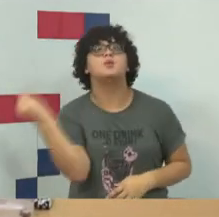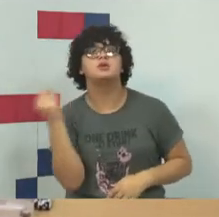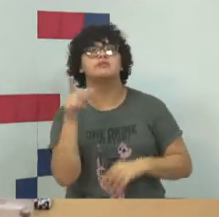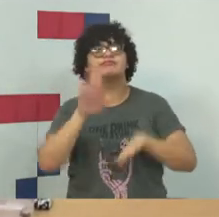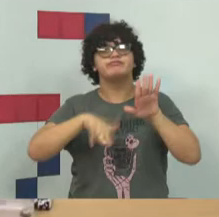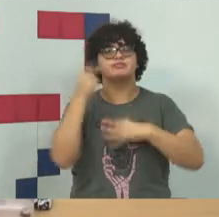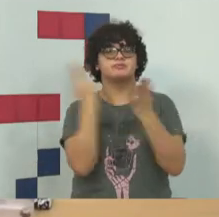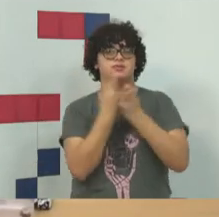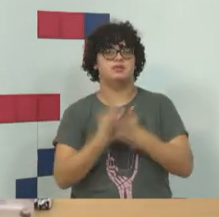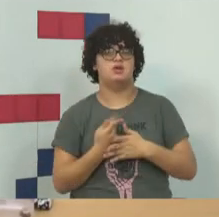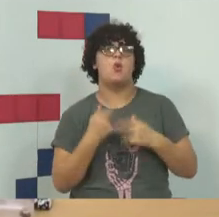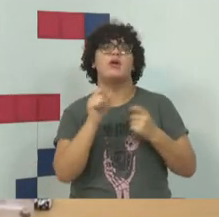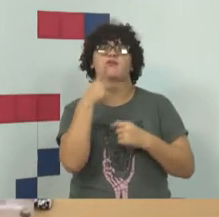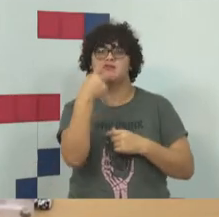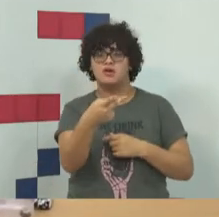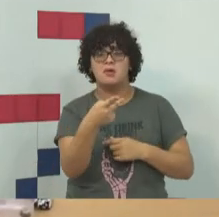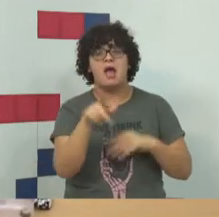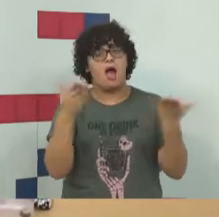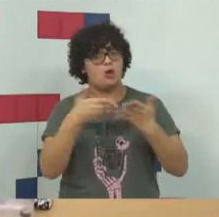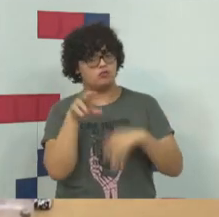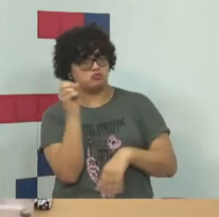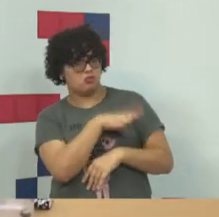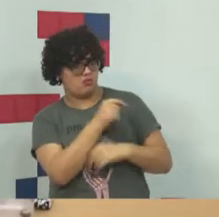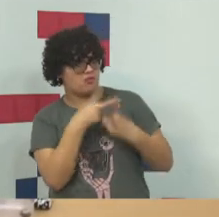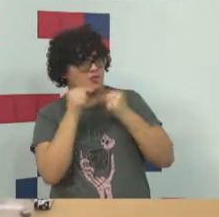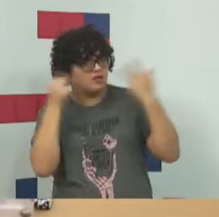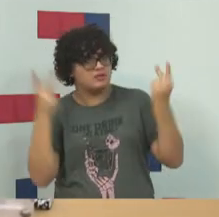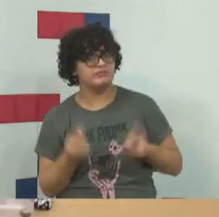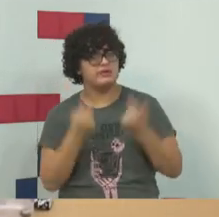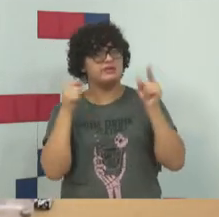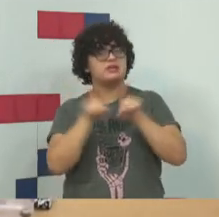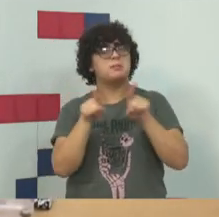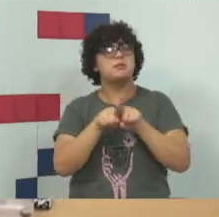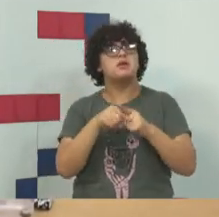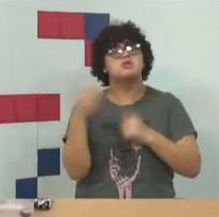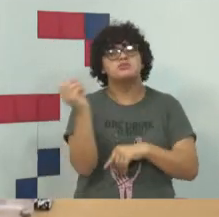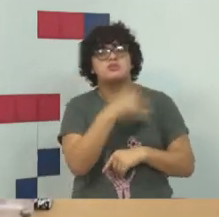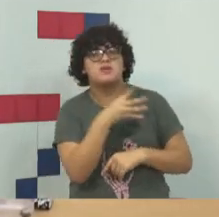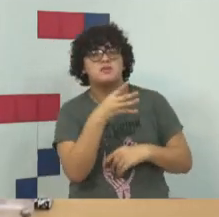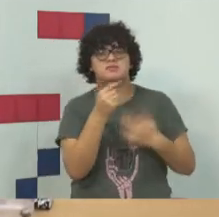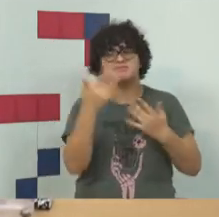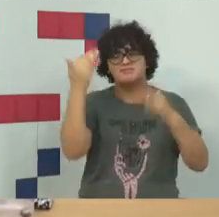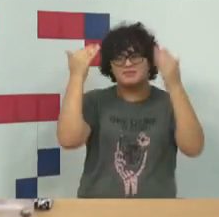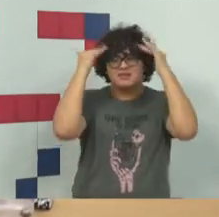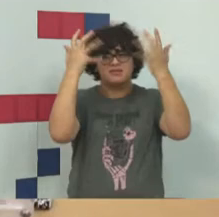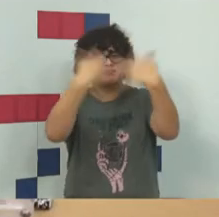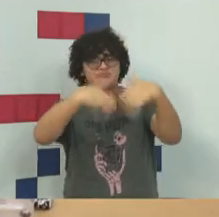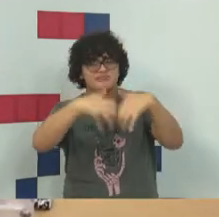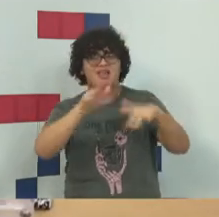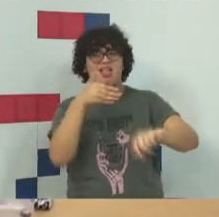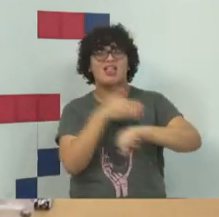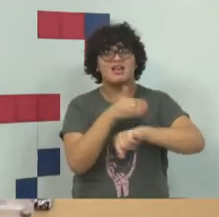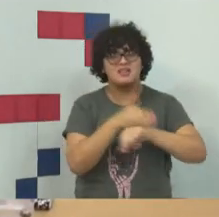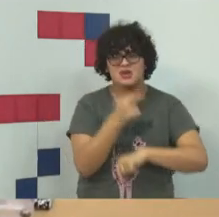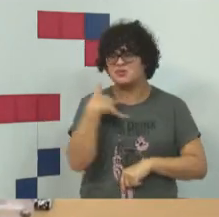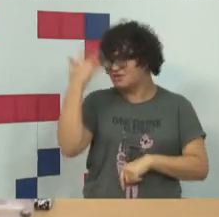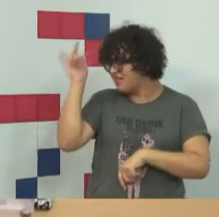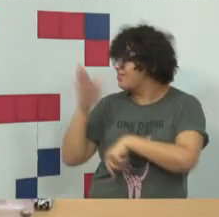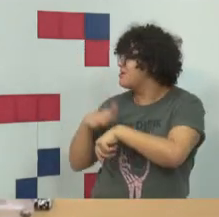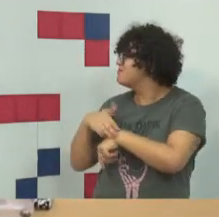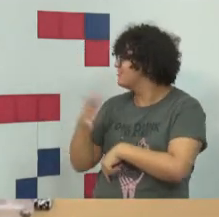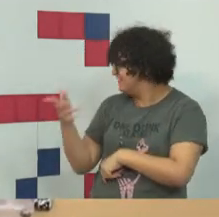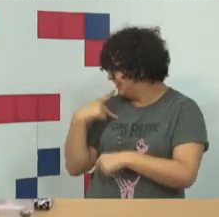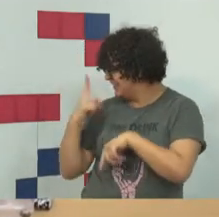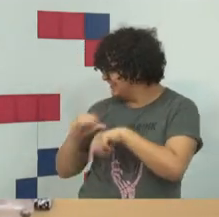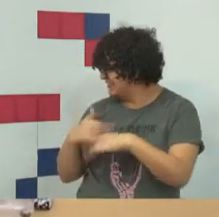erradas que são ditas por aí. Então são novos valores, são novas lógicas. E aí a gente entra um pouquinho, não sei como é que eu estou de tempo, a gente